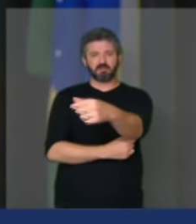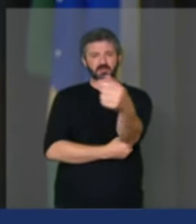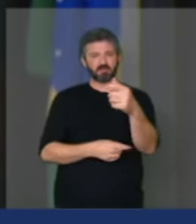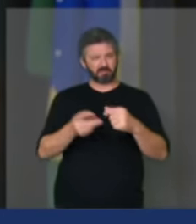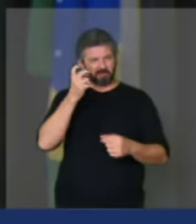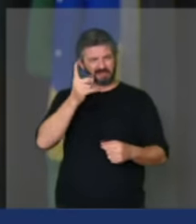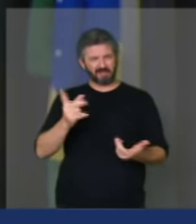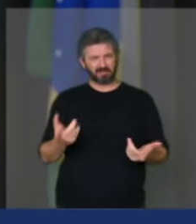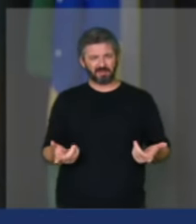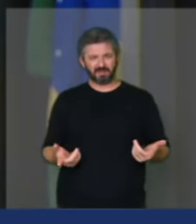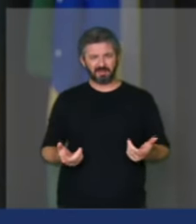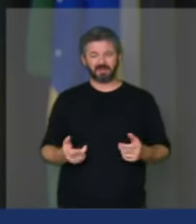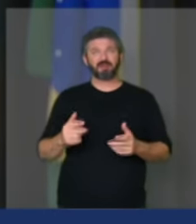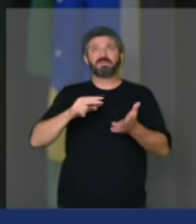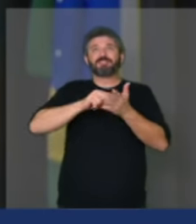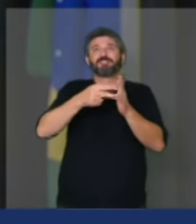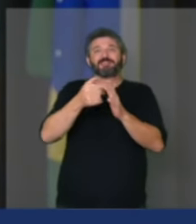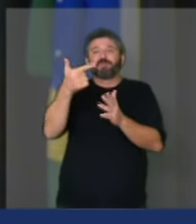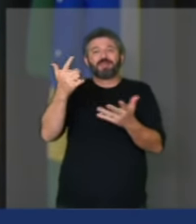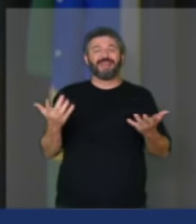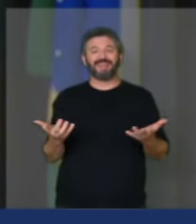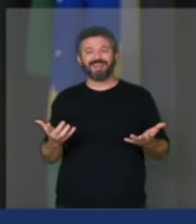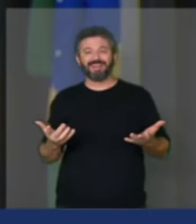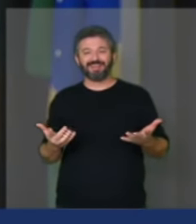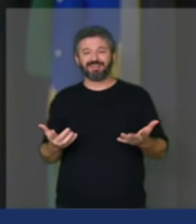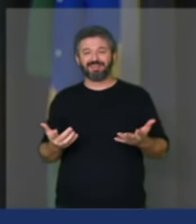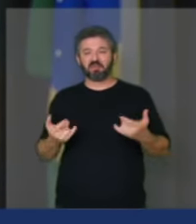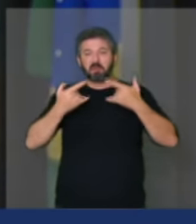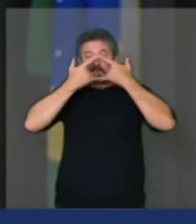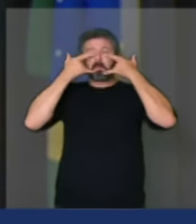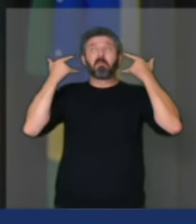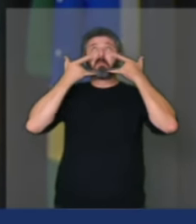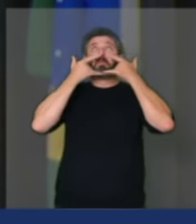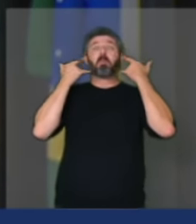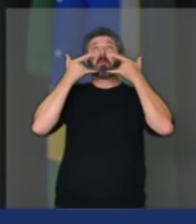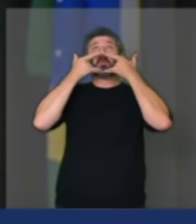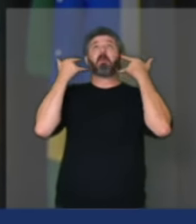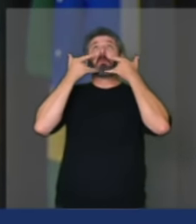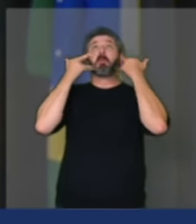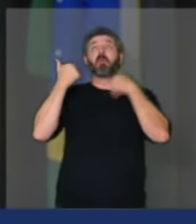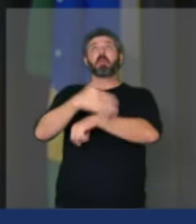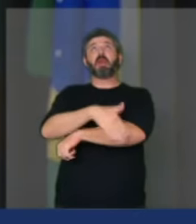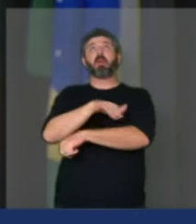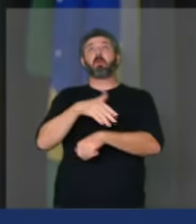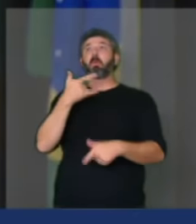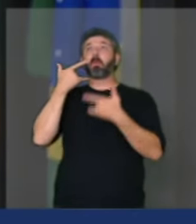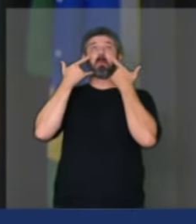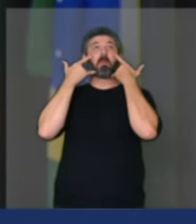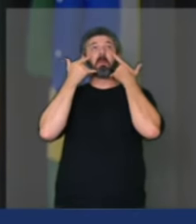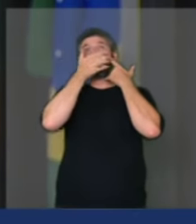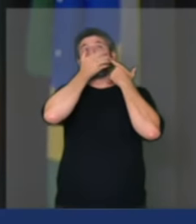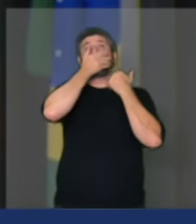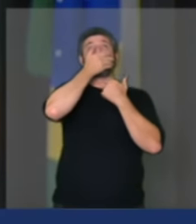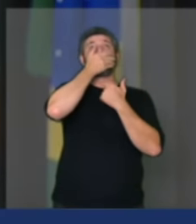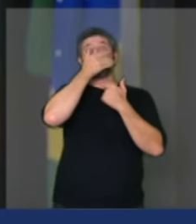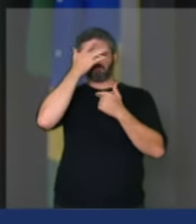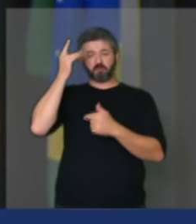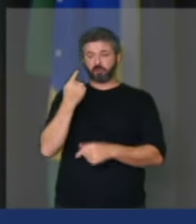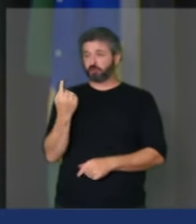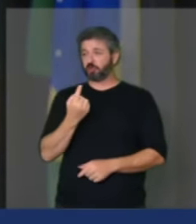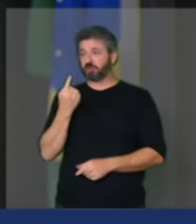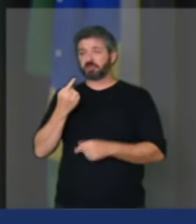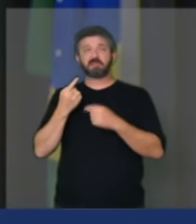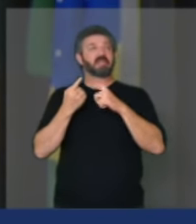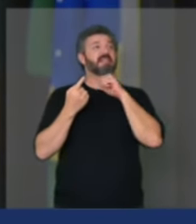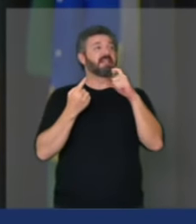que não tem sentido algum andar mascarado na rua pública uma pessoa sozinha não tem